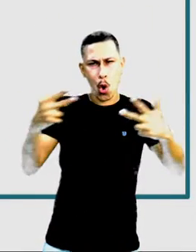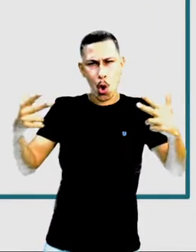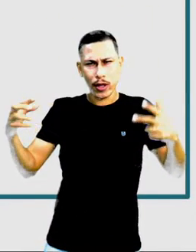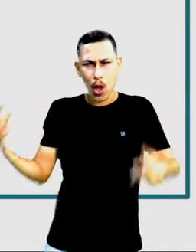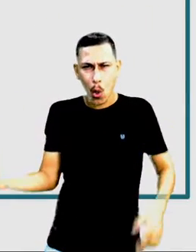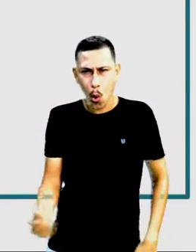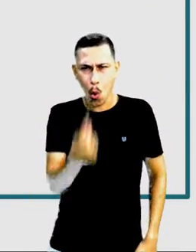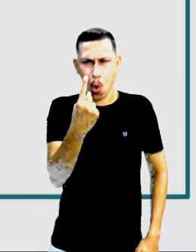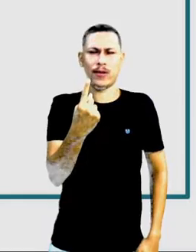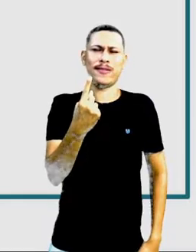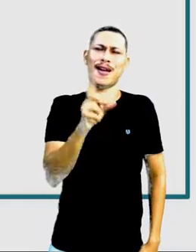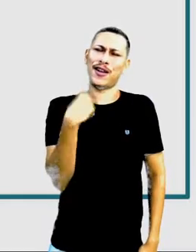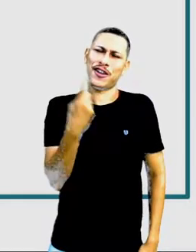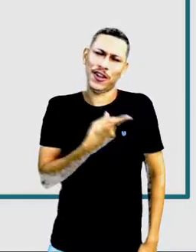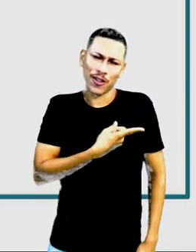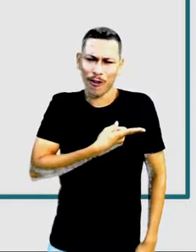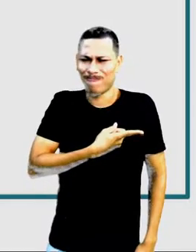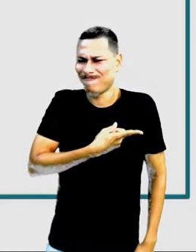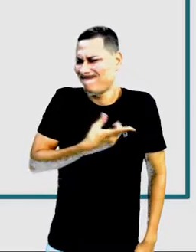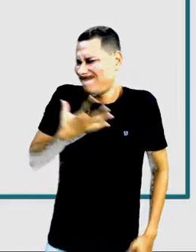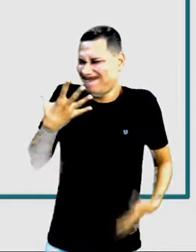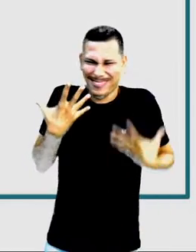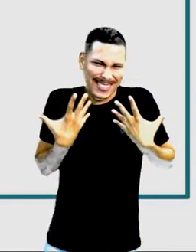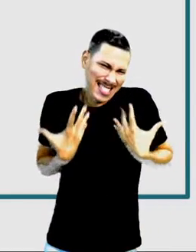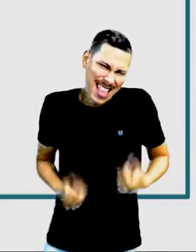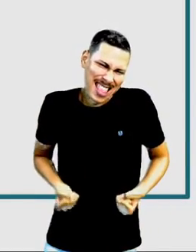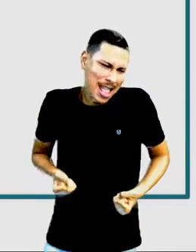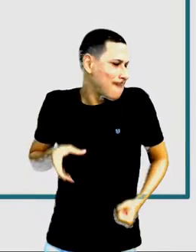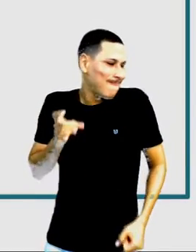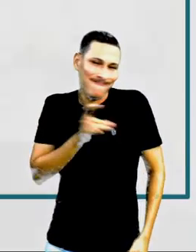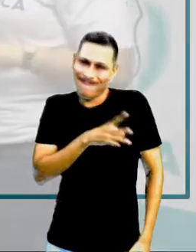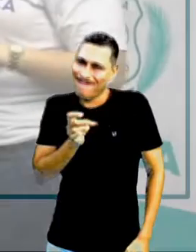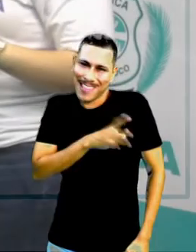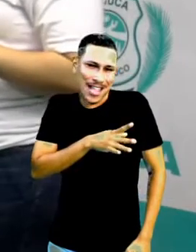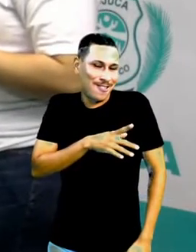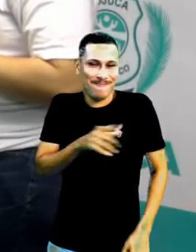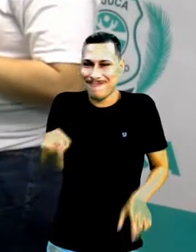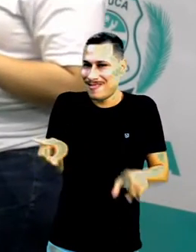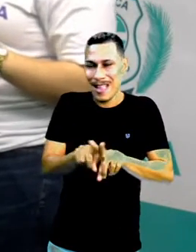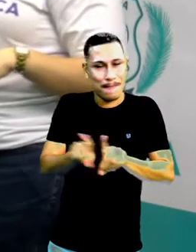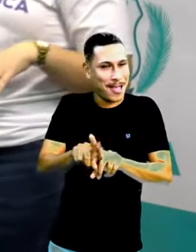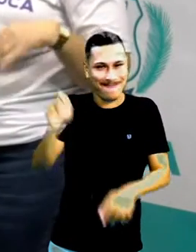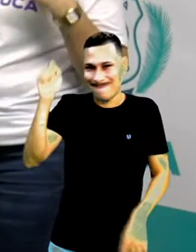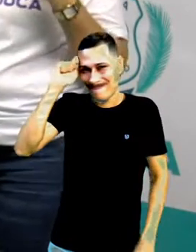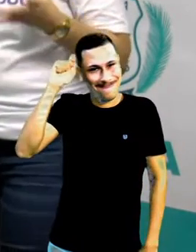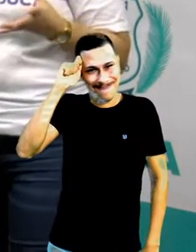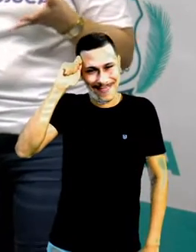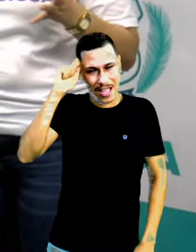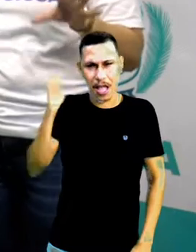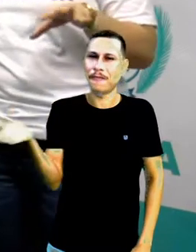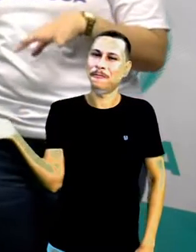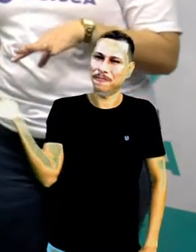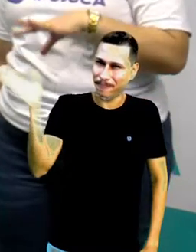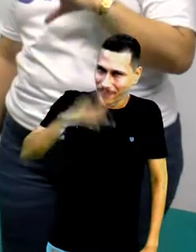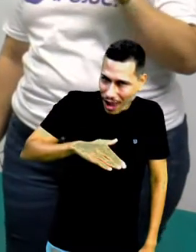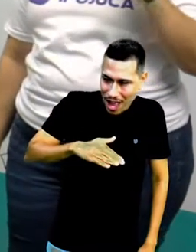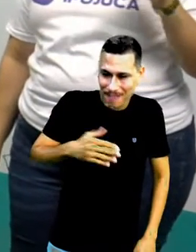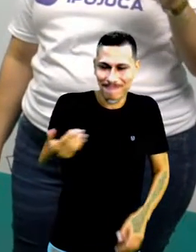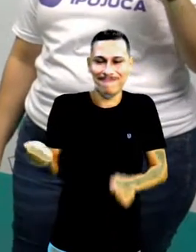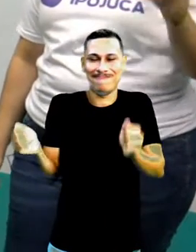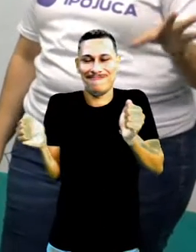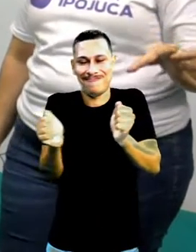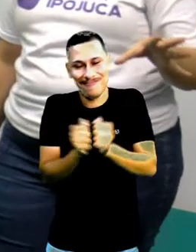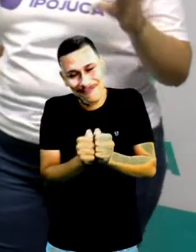mente nunca se cansa, nunca tem medo e nunca se arrepende. Então, vamos juntos nesse